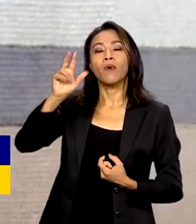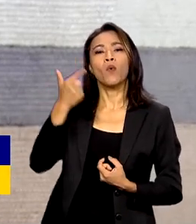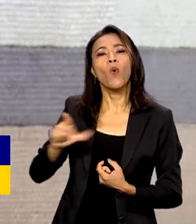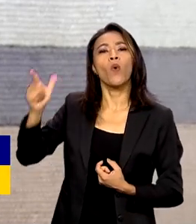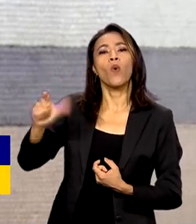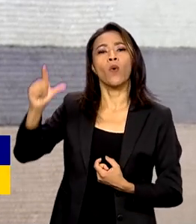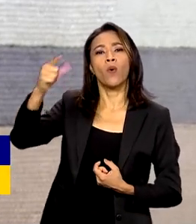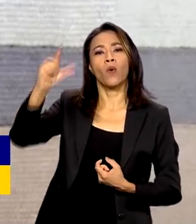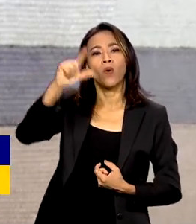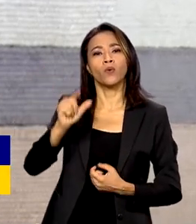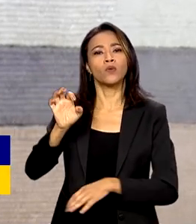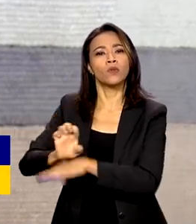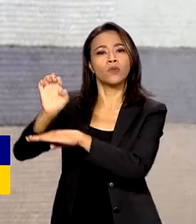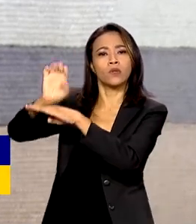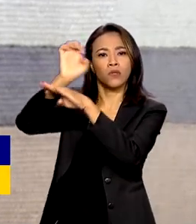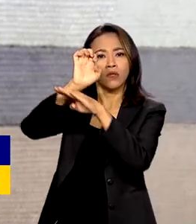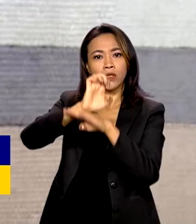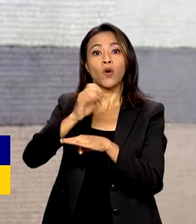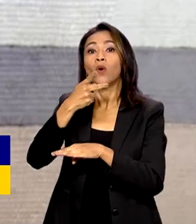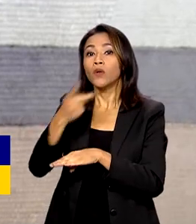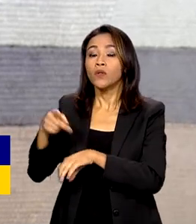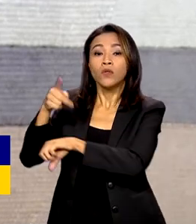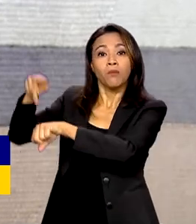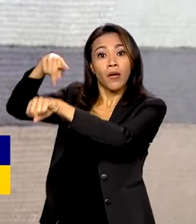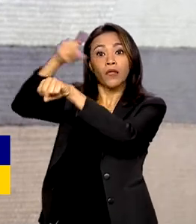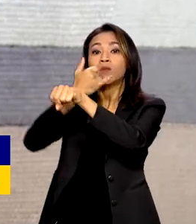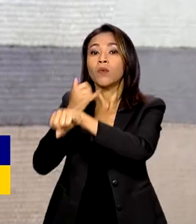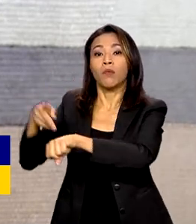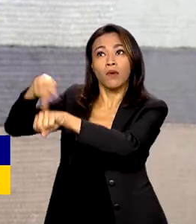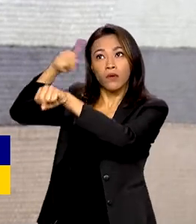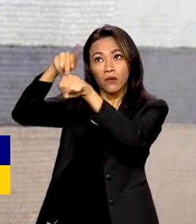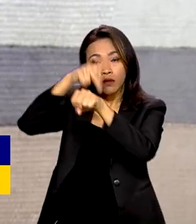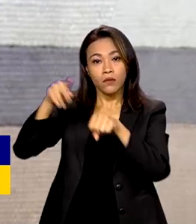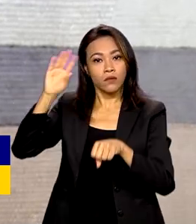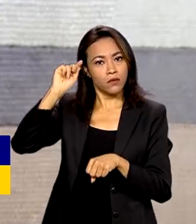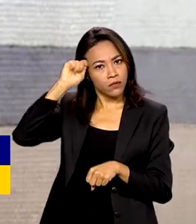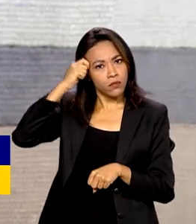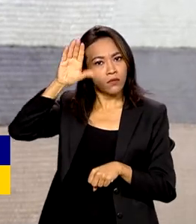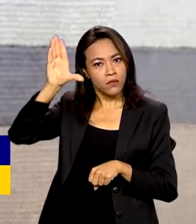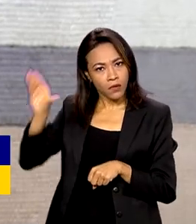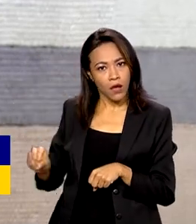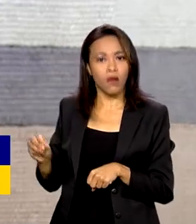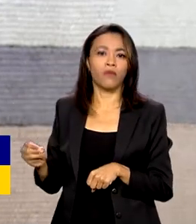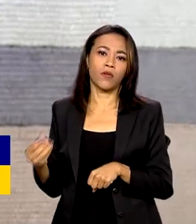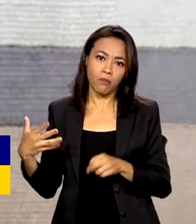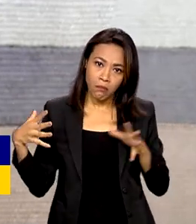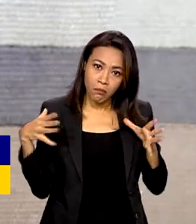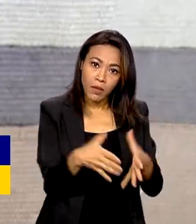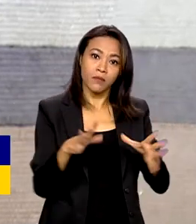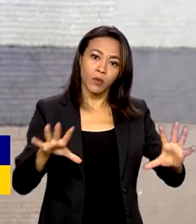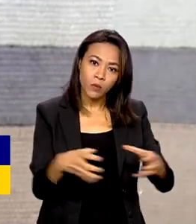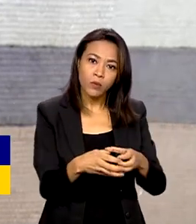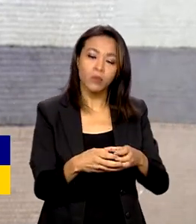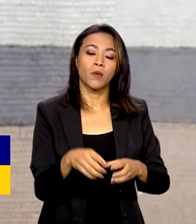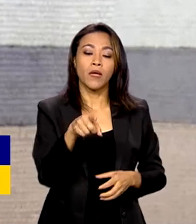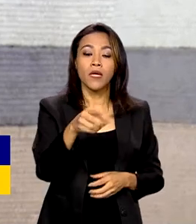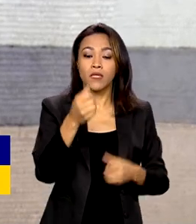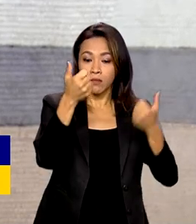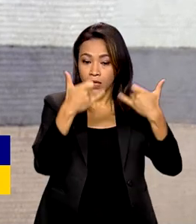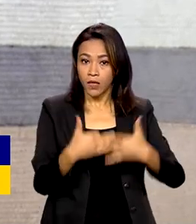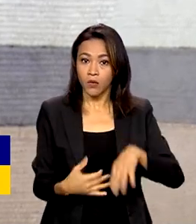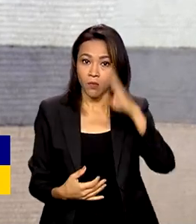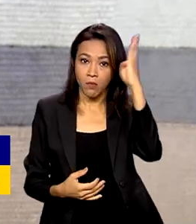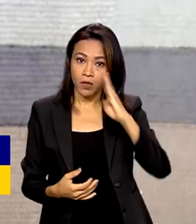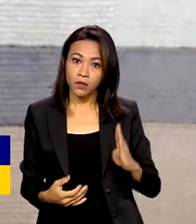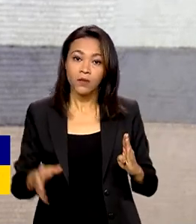ingresso da União Africana e de outros países do continente. O presidente Lula falou também que Brasil e África podem